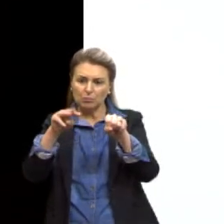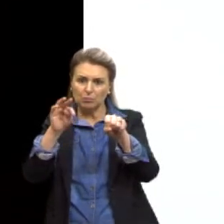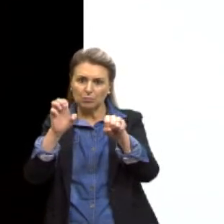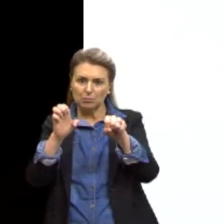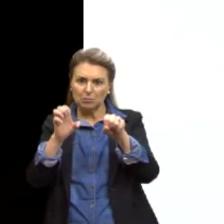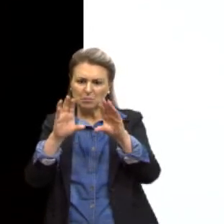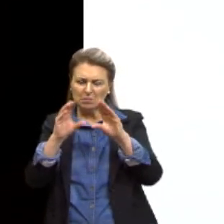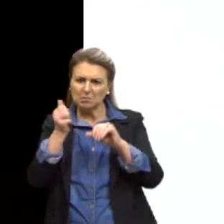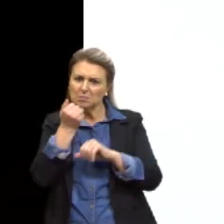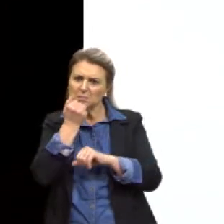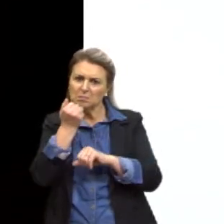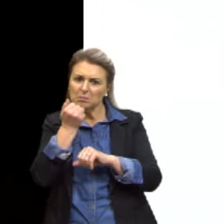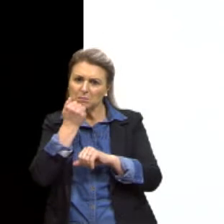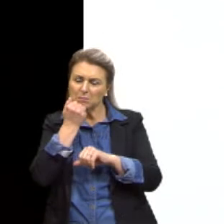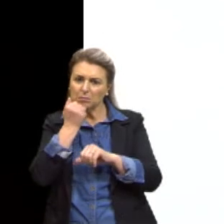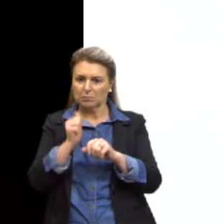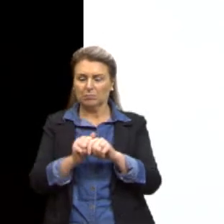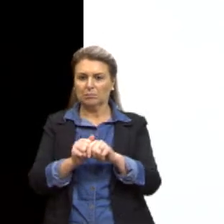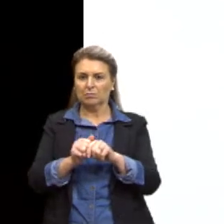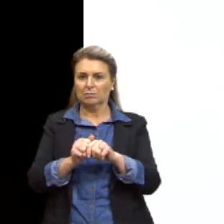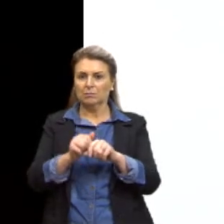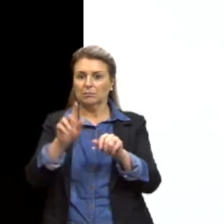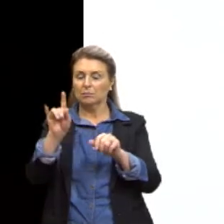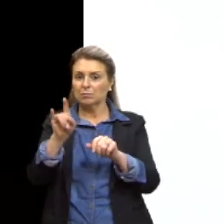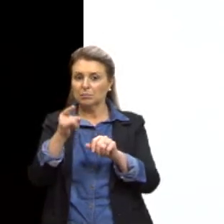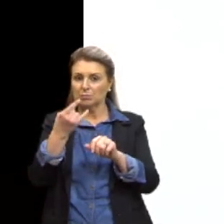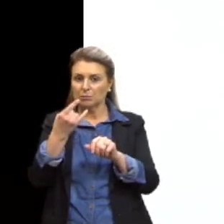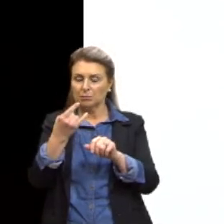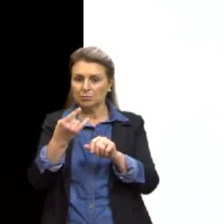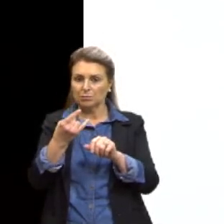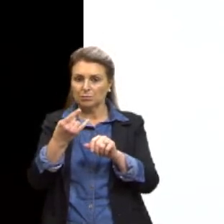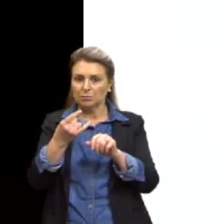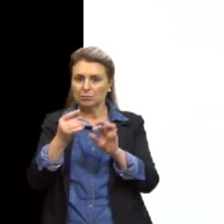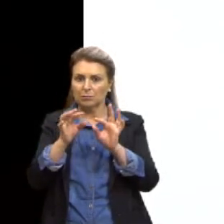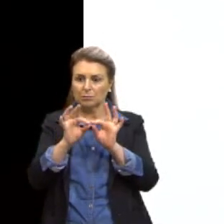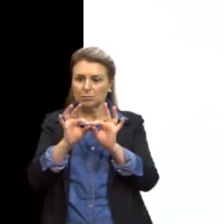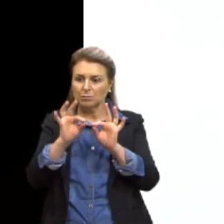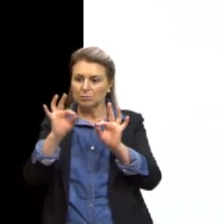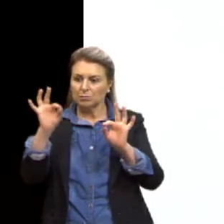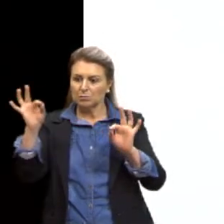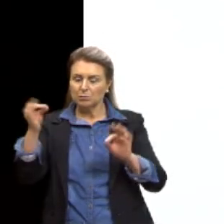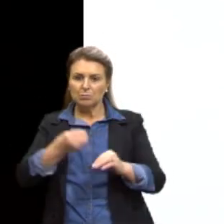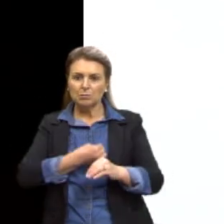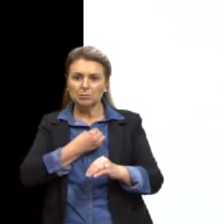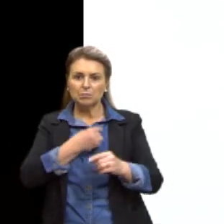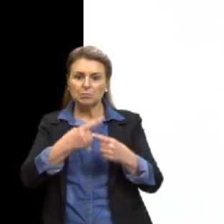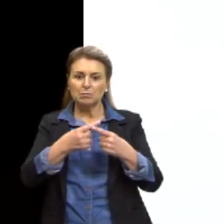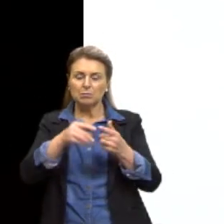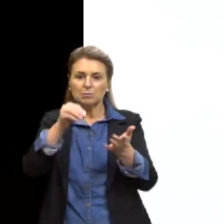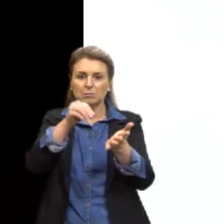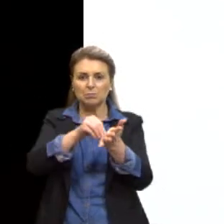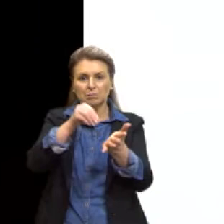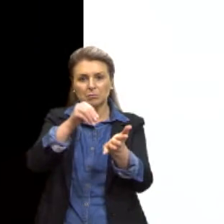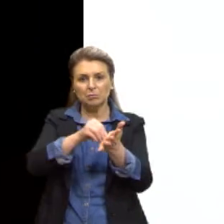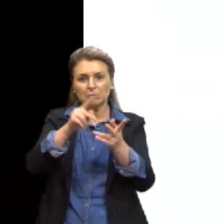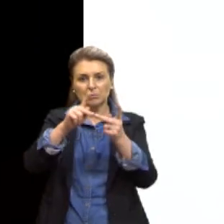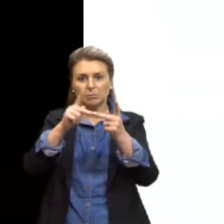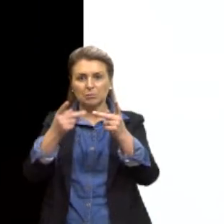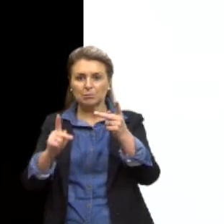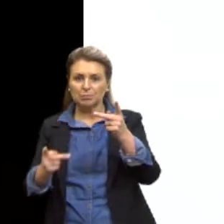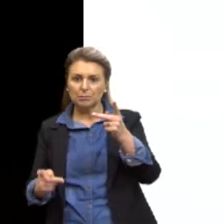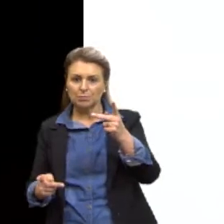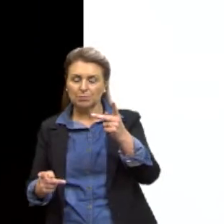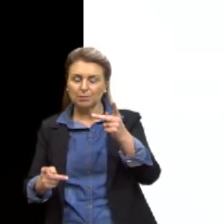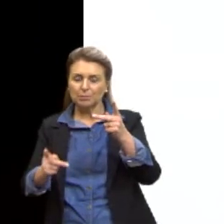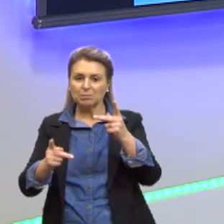prolongado o tempo de vida do tomate pela falta da proteína amolecedora. Então,